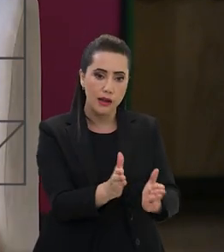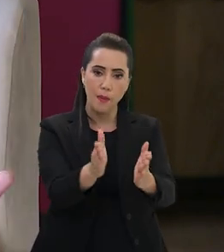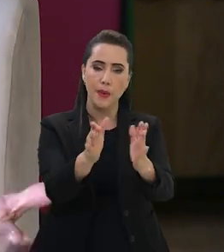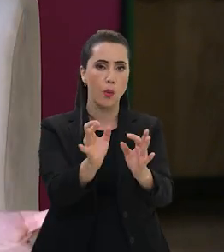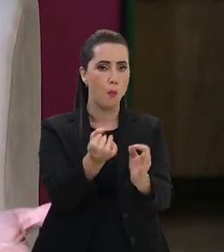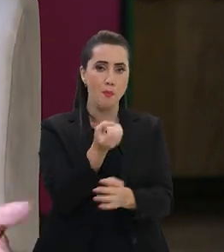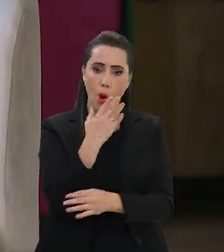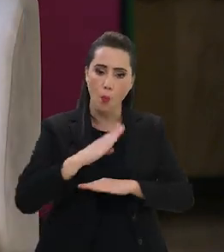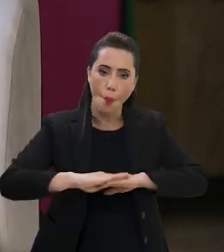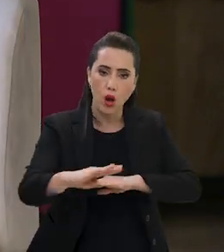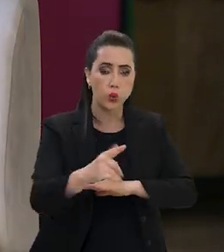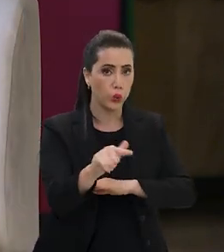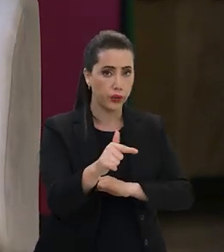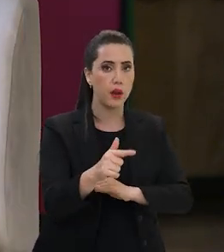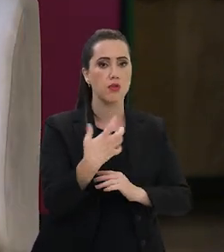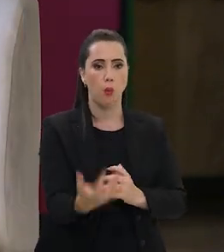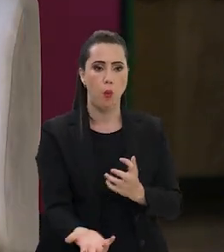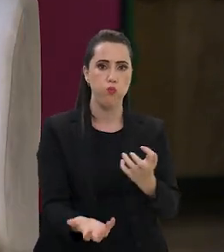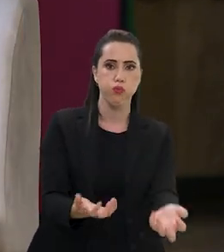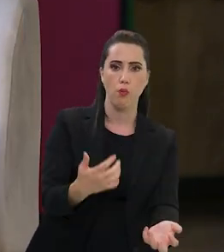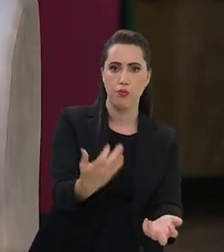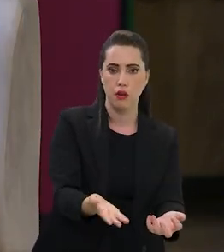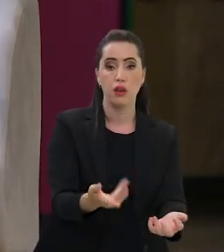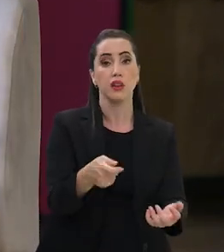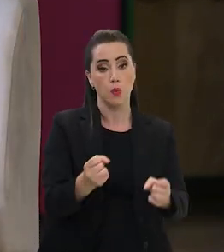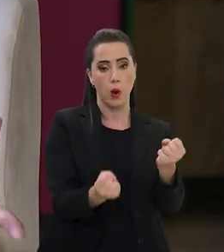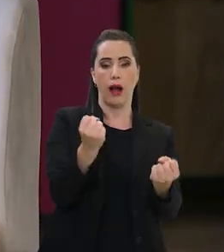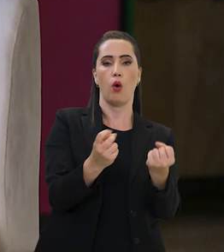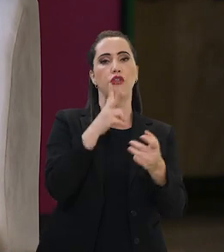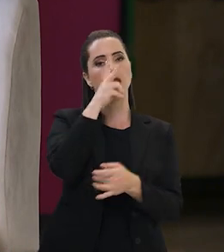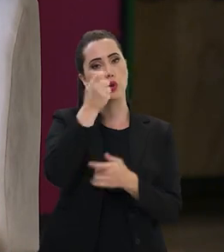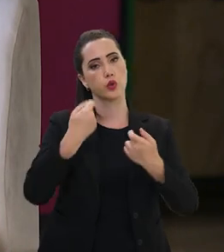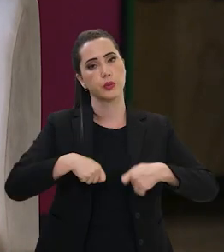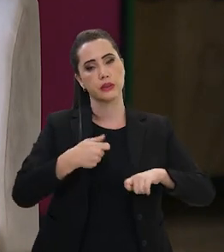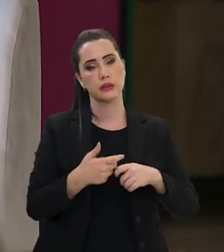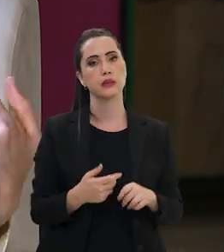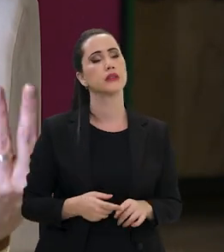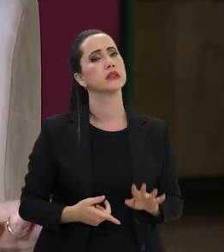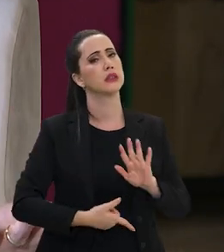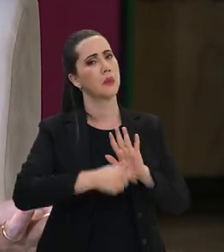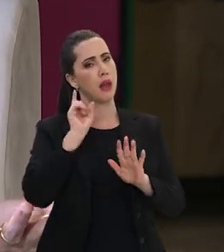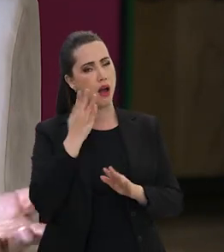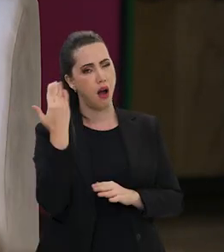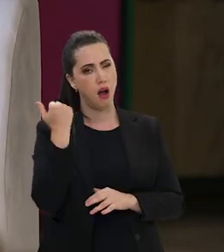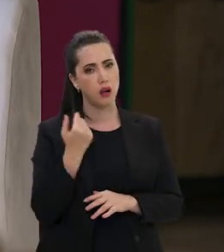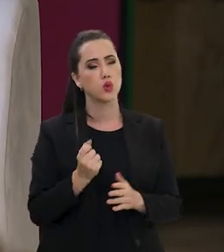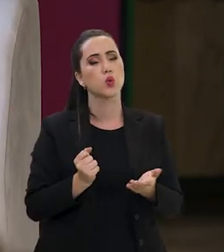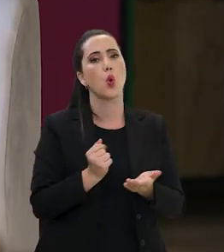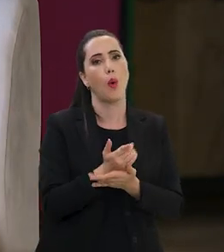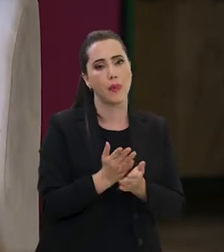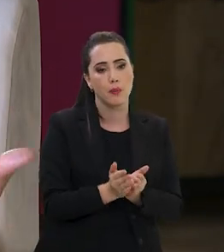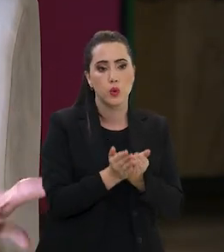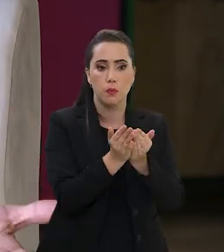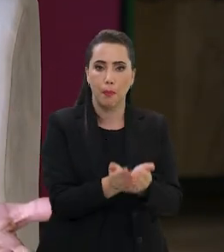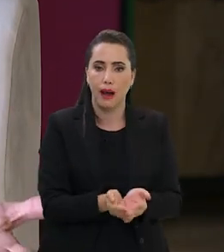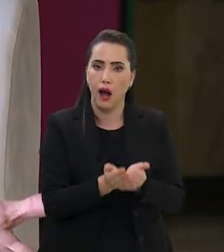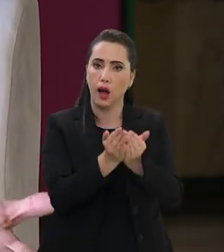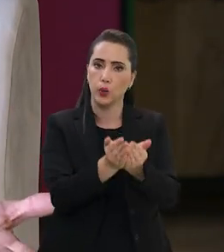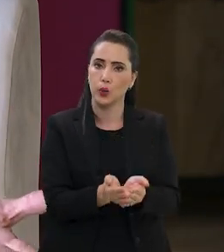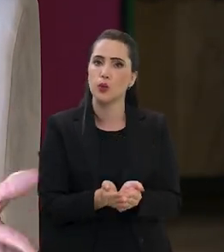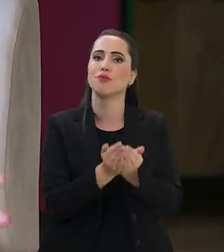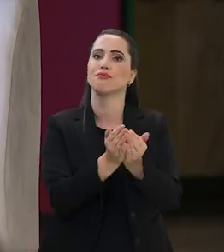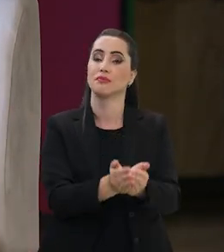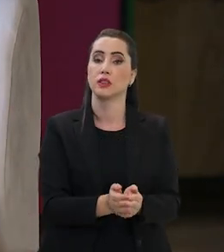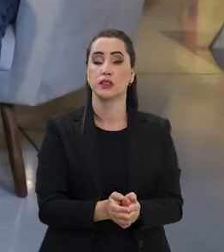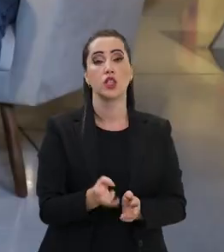estruturadas, então, enfim, tem que ter um carro mais robusto. Nós já tivemos no passado também a aquisição de barcos,